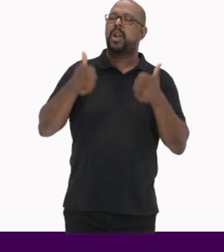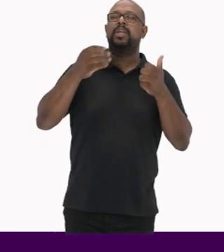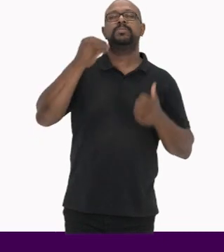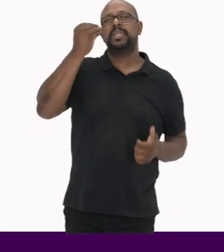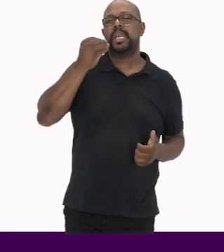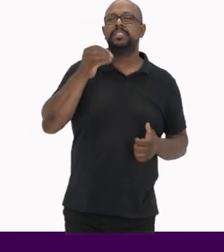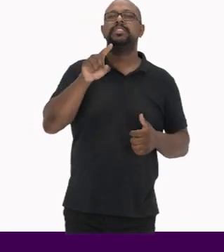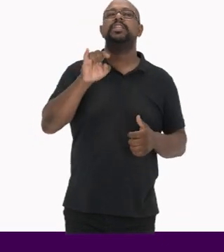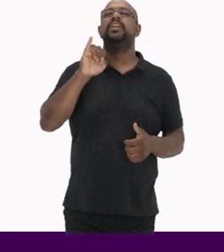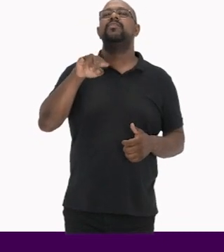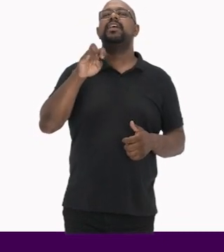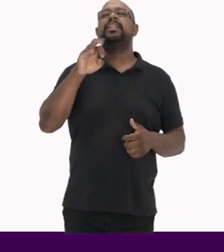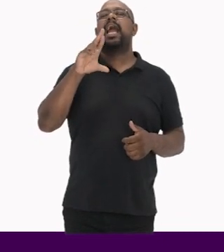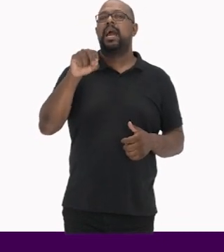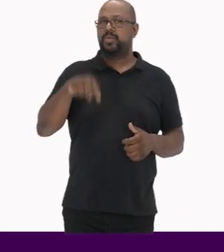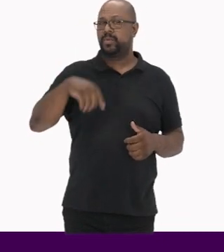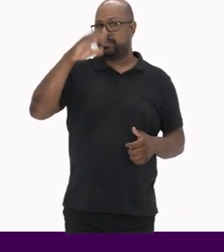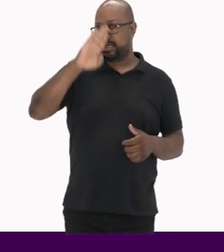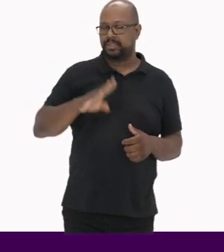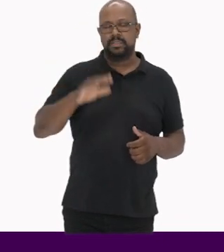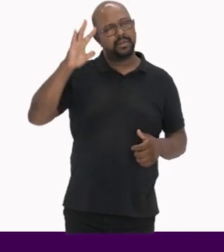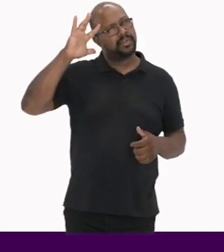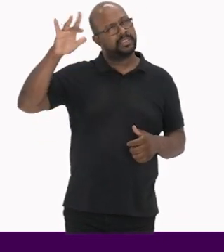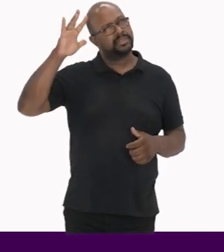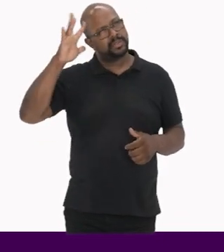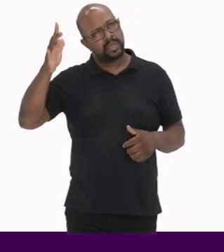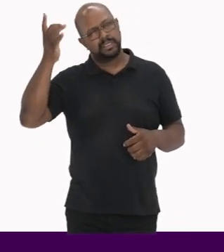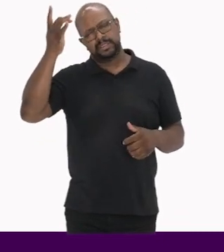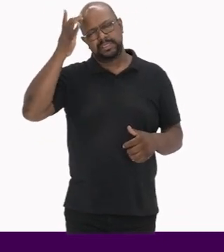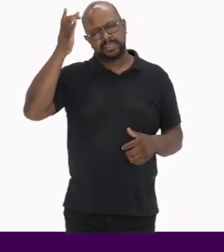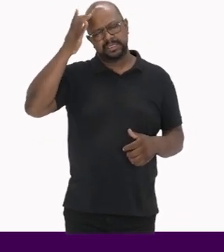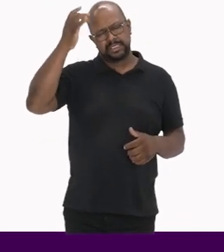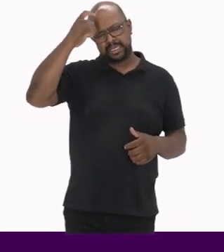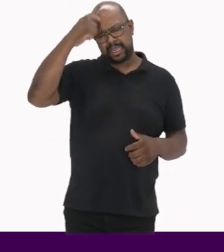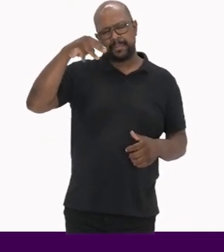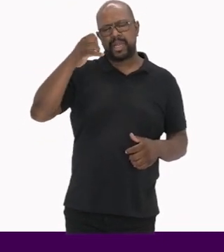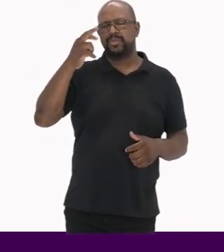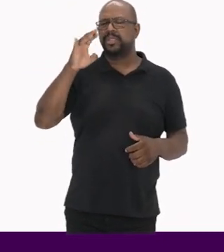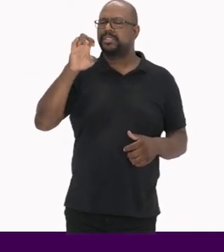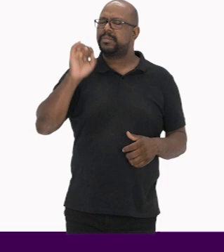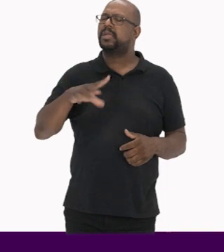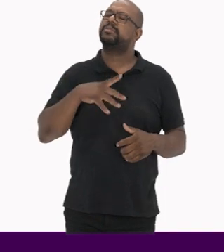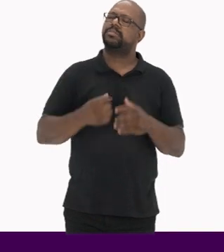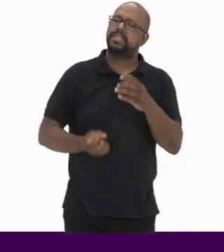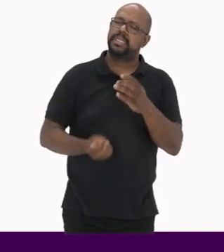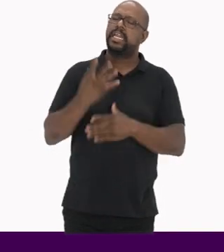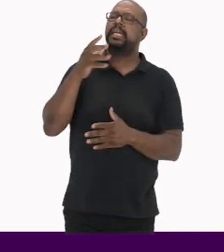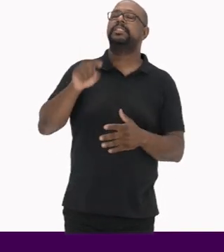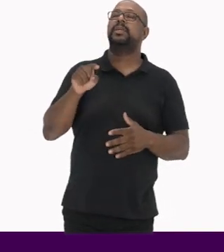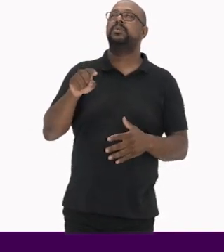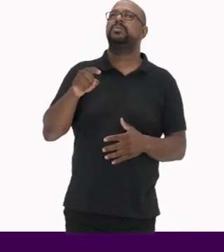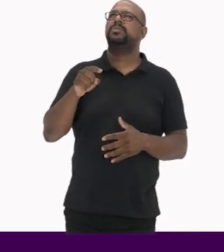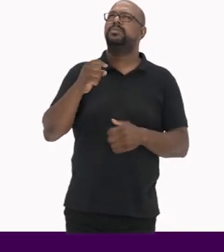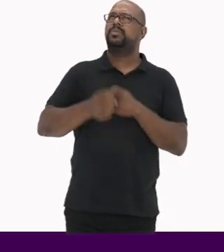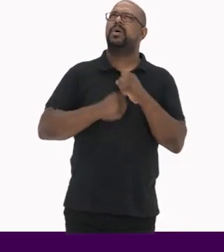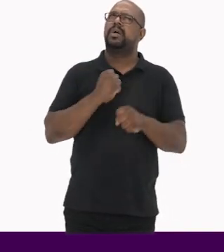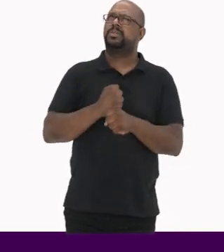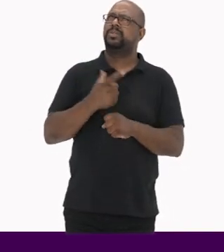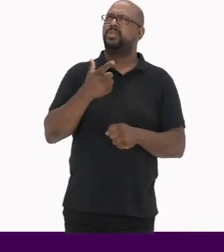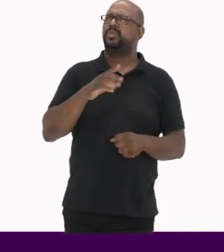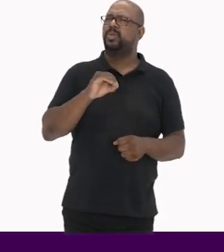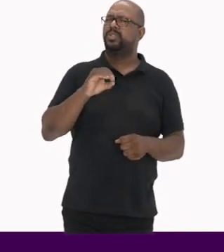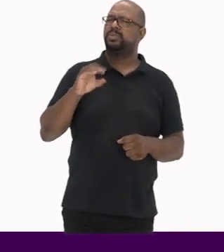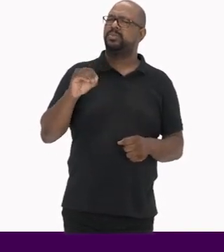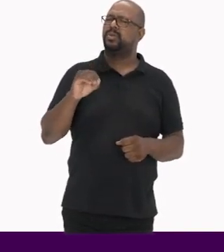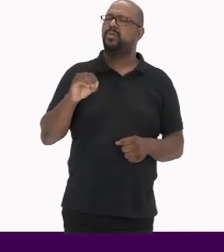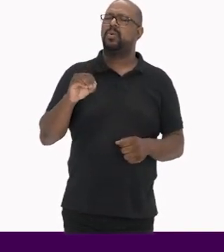experiências de inventário no Brasil As reflexões e amadurecimentos no campo do patrimônio Levaram à criação, no ano de 2000,